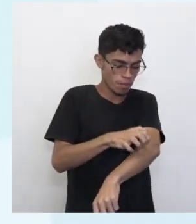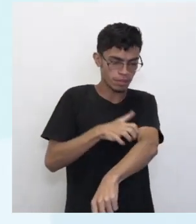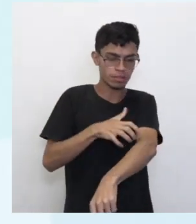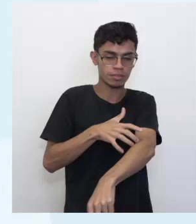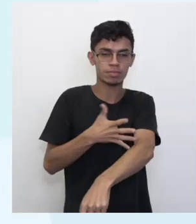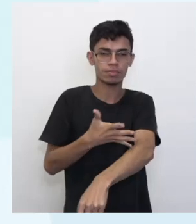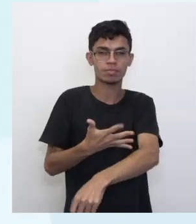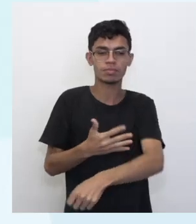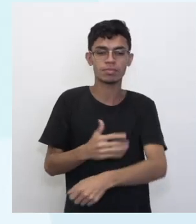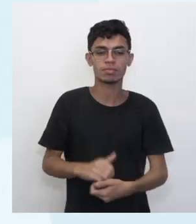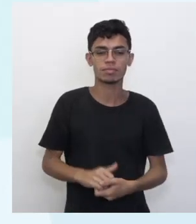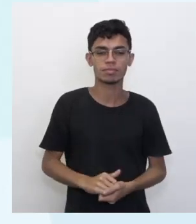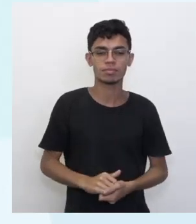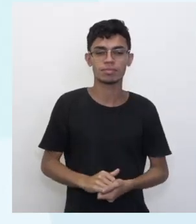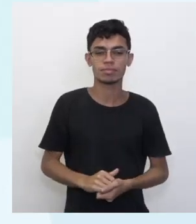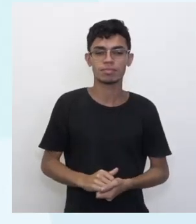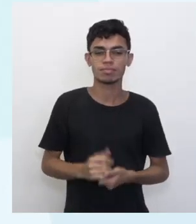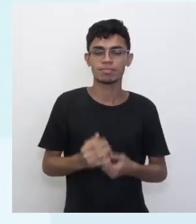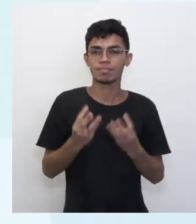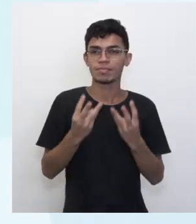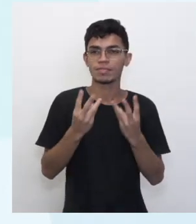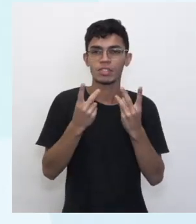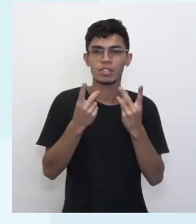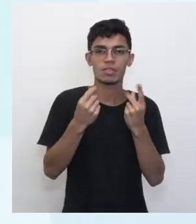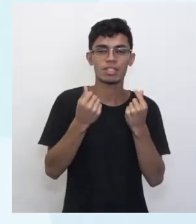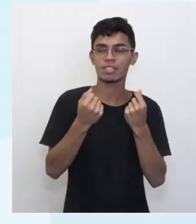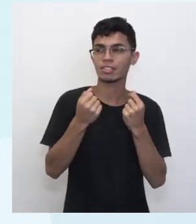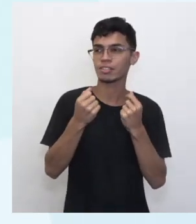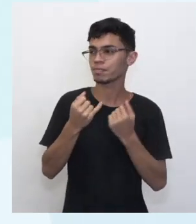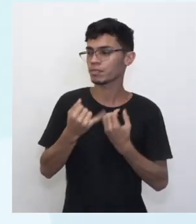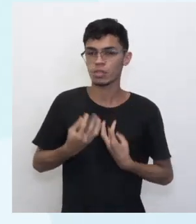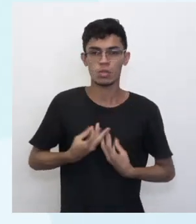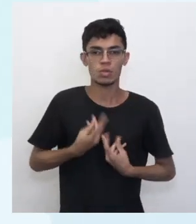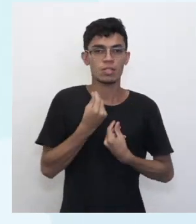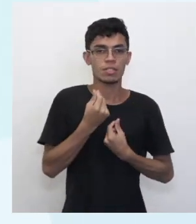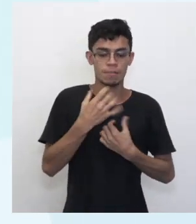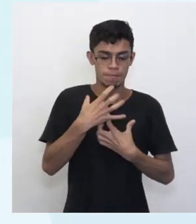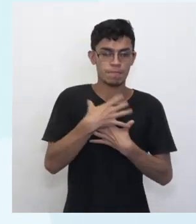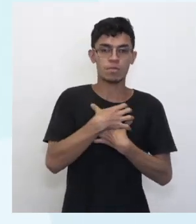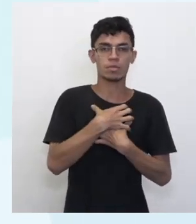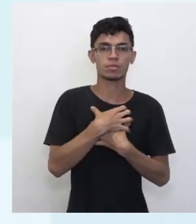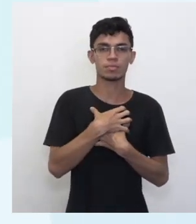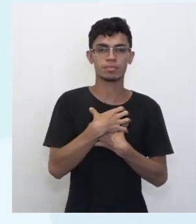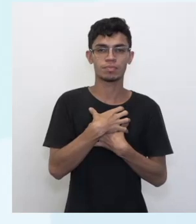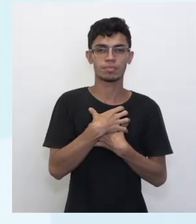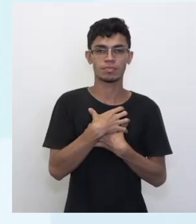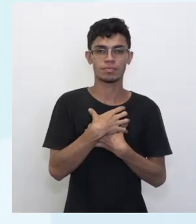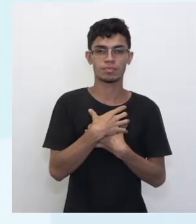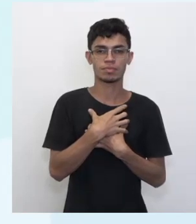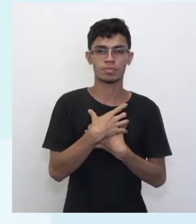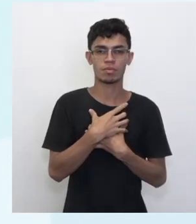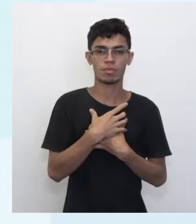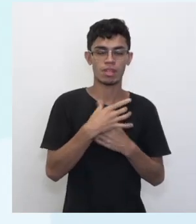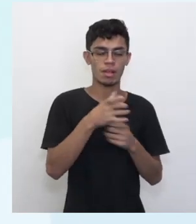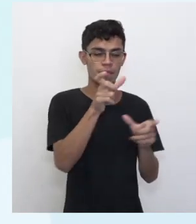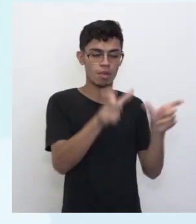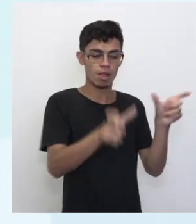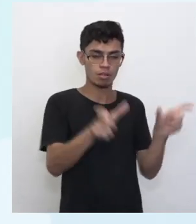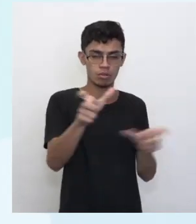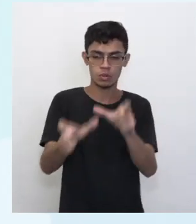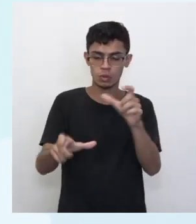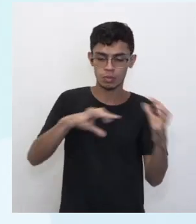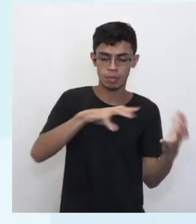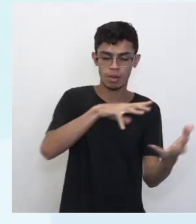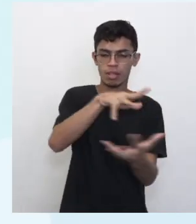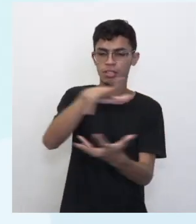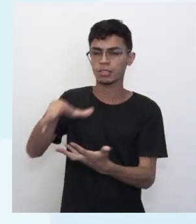Dava pra ver a ingenuidade, a inocência cantando no tom. Milhões de mundos e universos tão